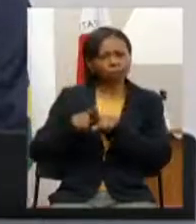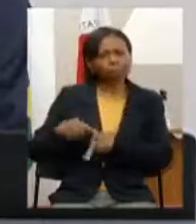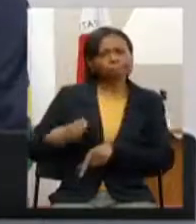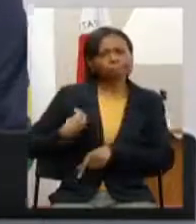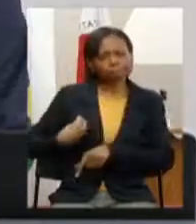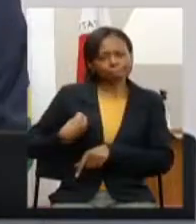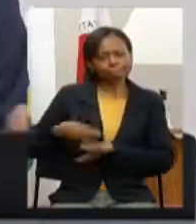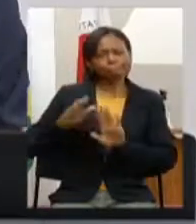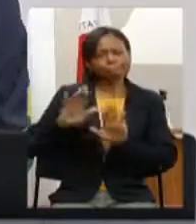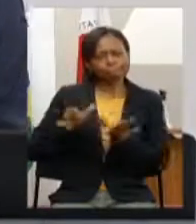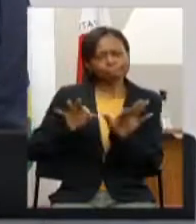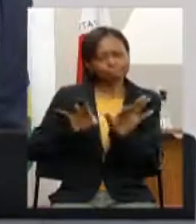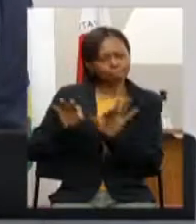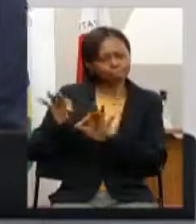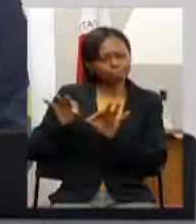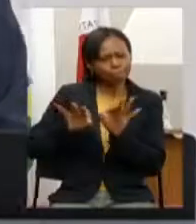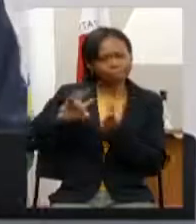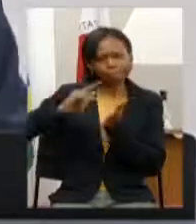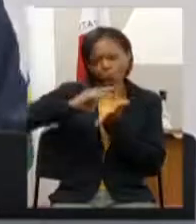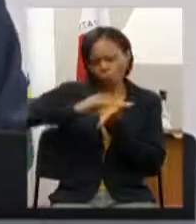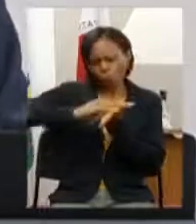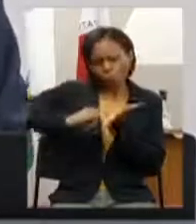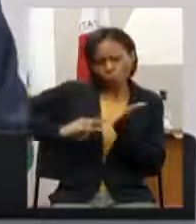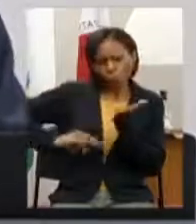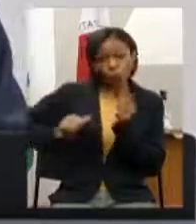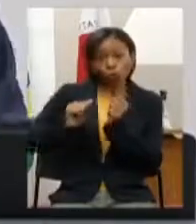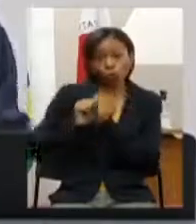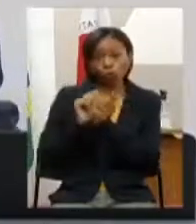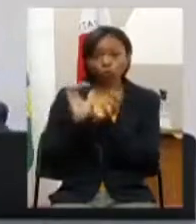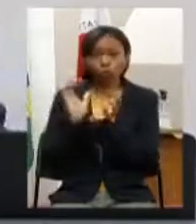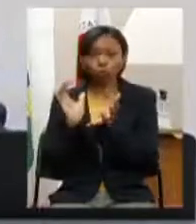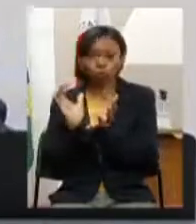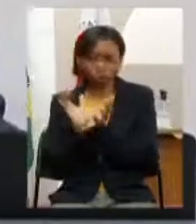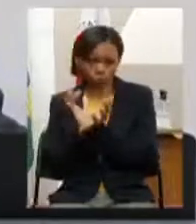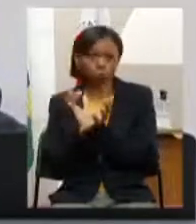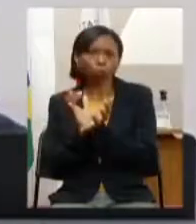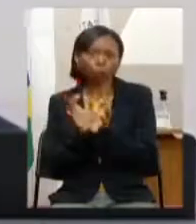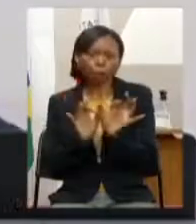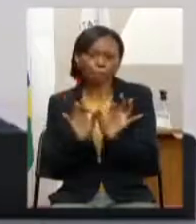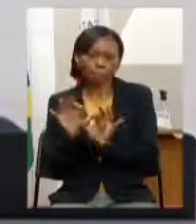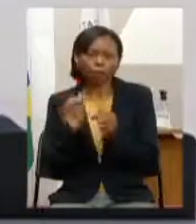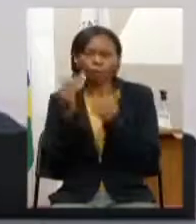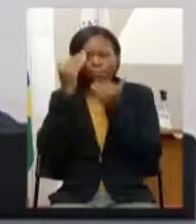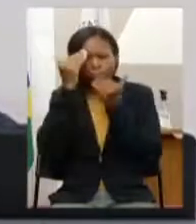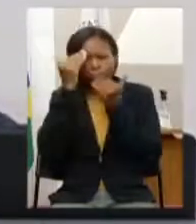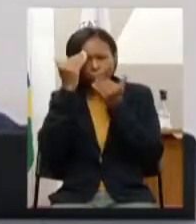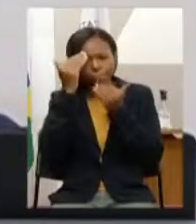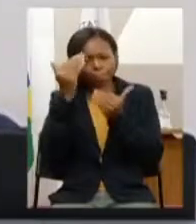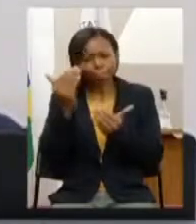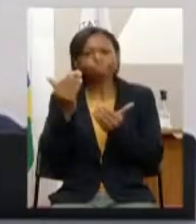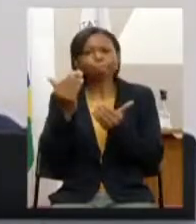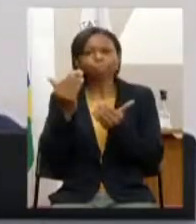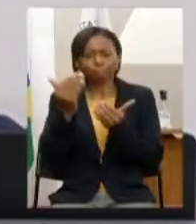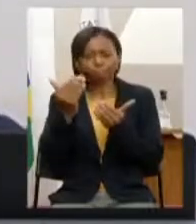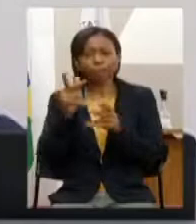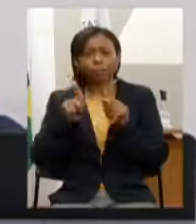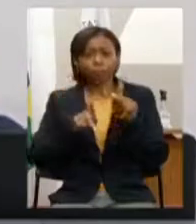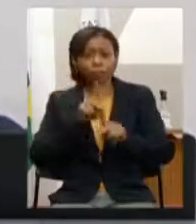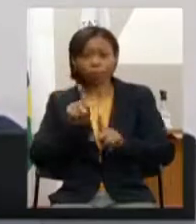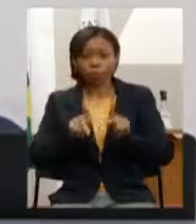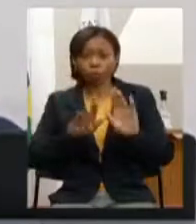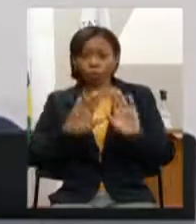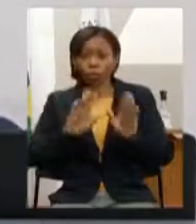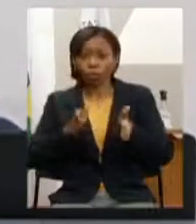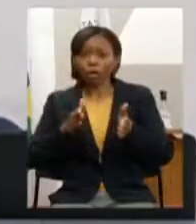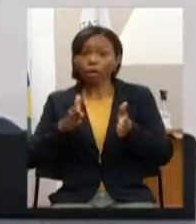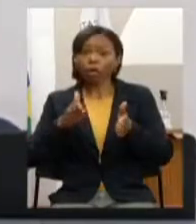prepararam um documento junto com os participantes do grupo agradecer as pessoas que participaram